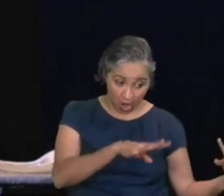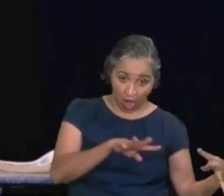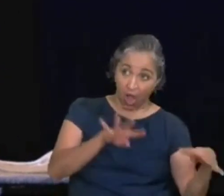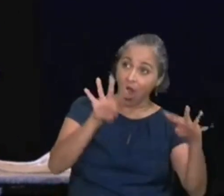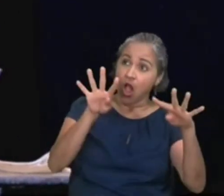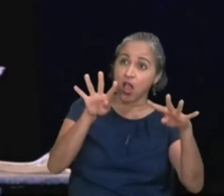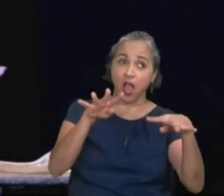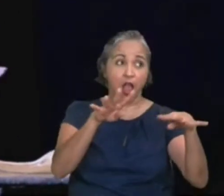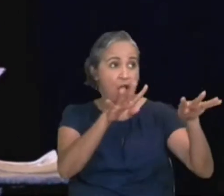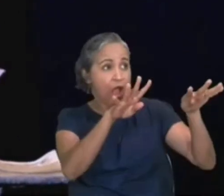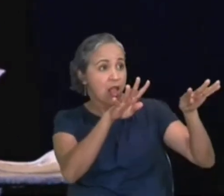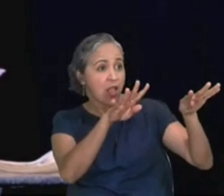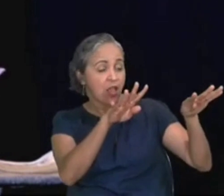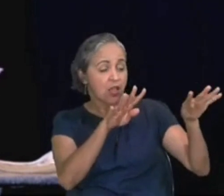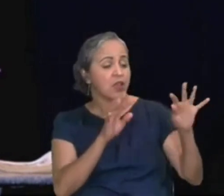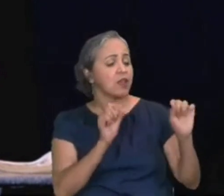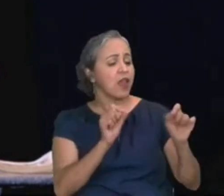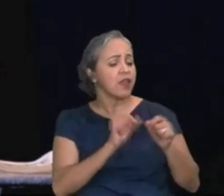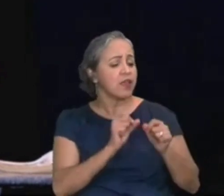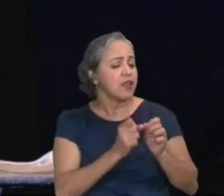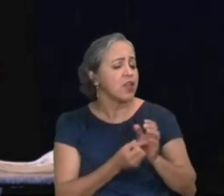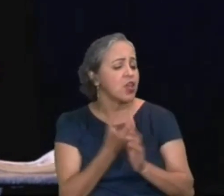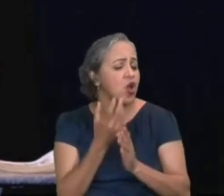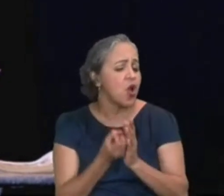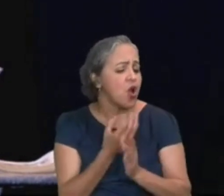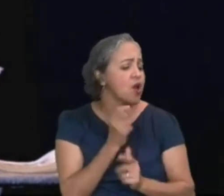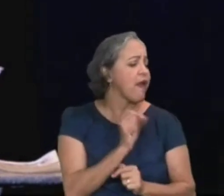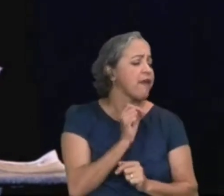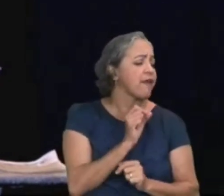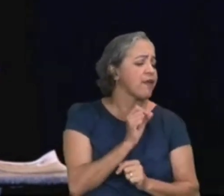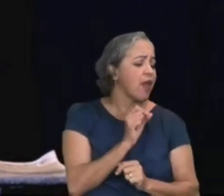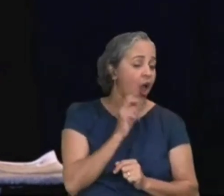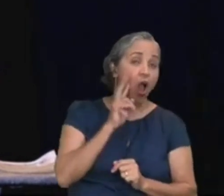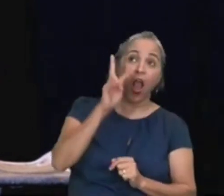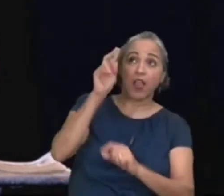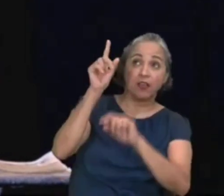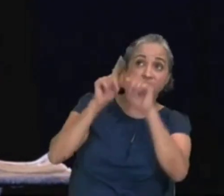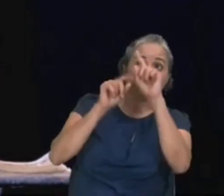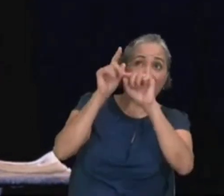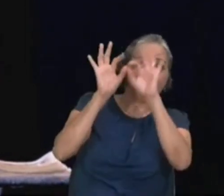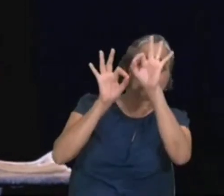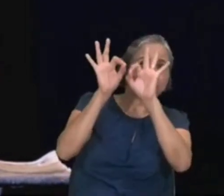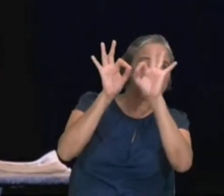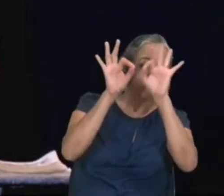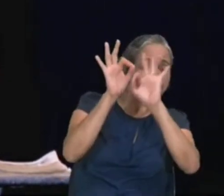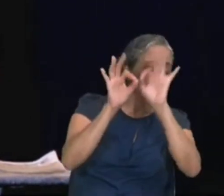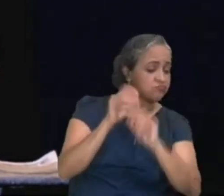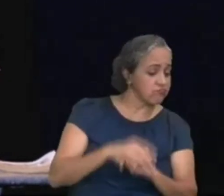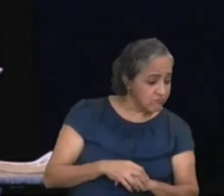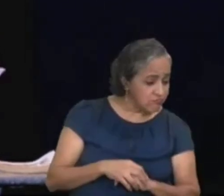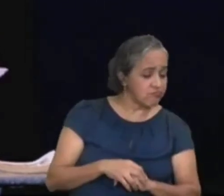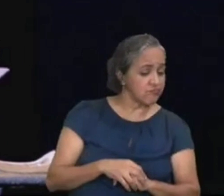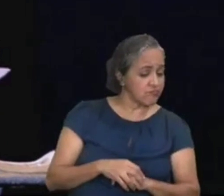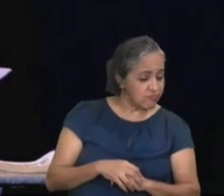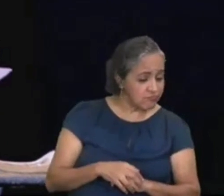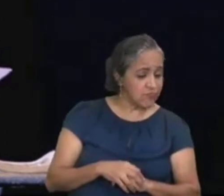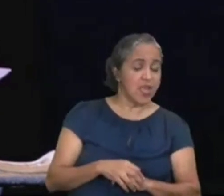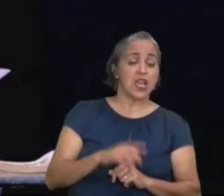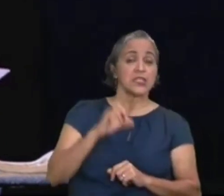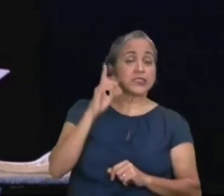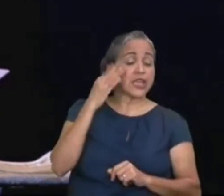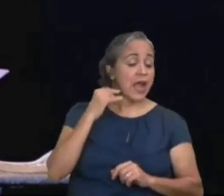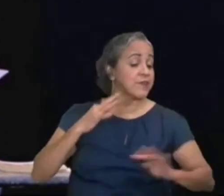criou tudo isso? Aquele que põe em marcha, cada estrela do seu exército celestial, e a todos chama, pelo nome,